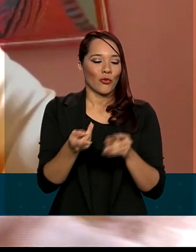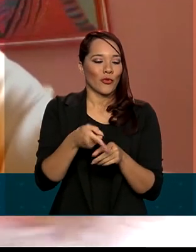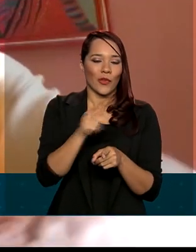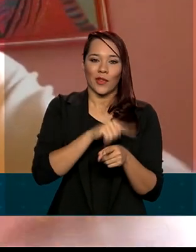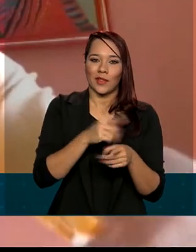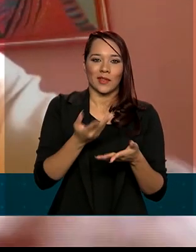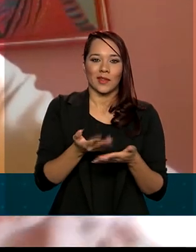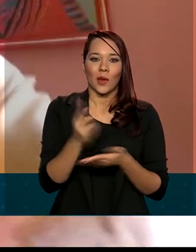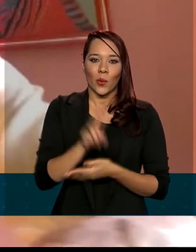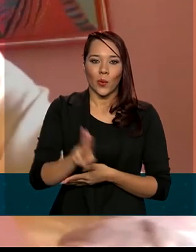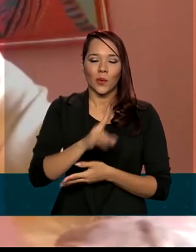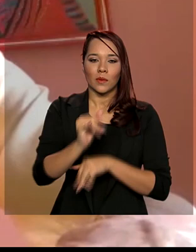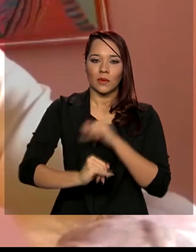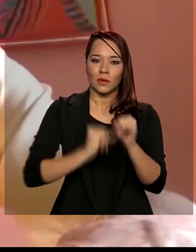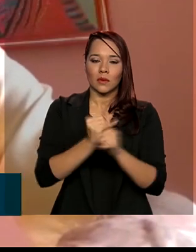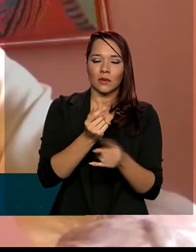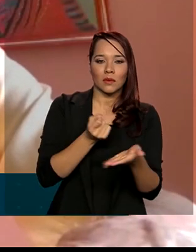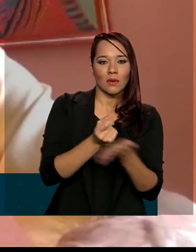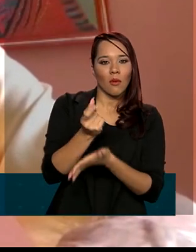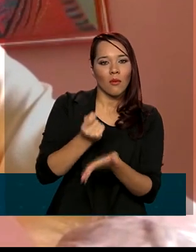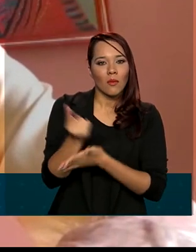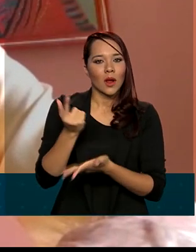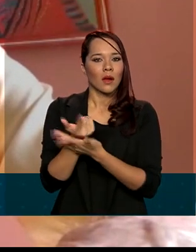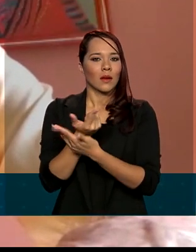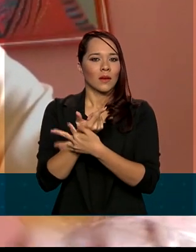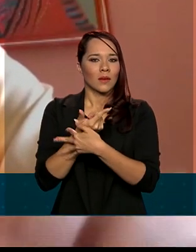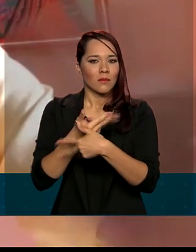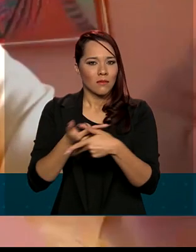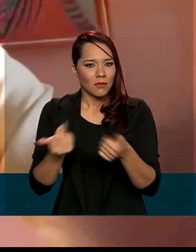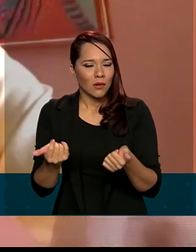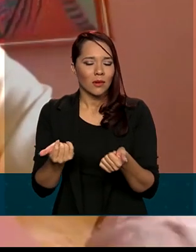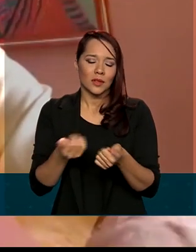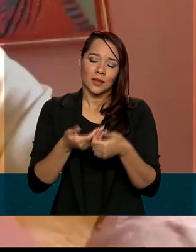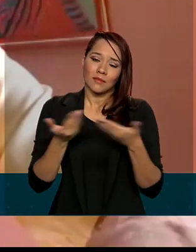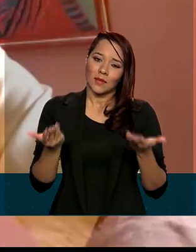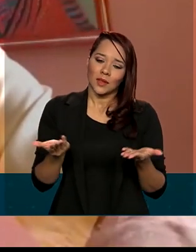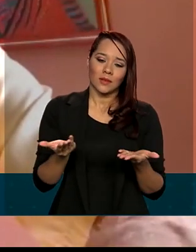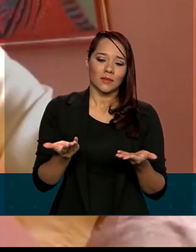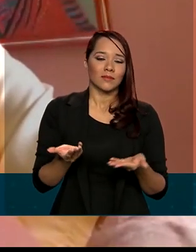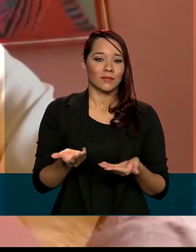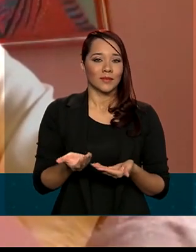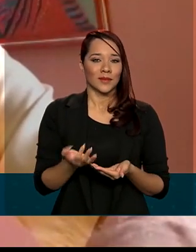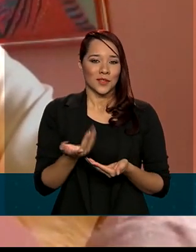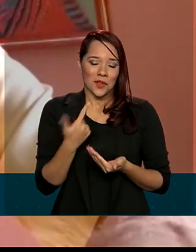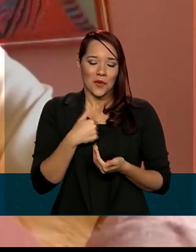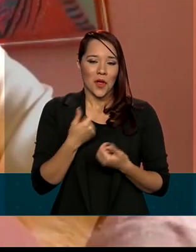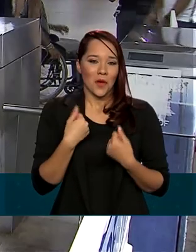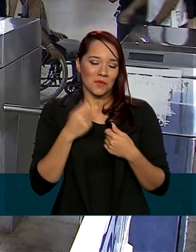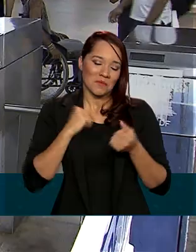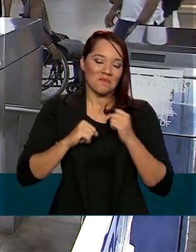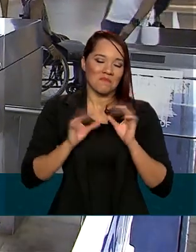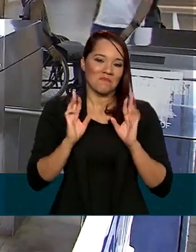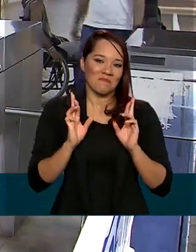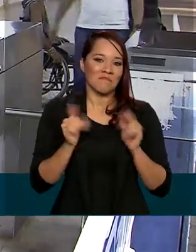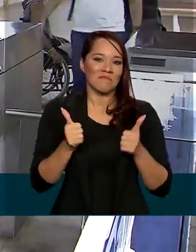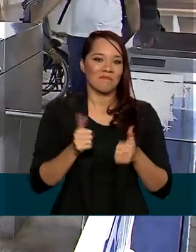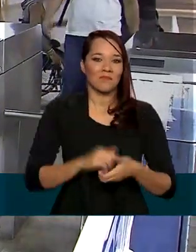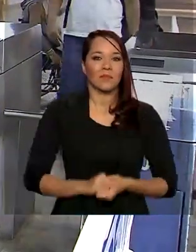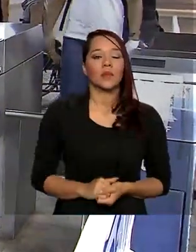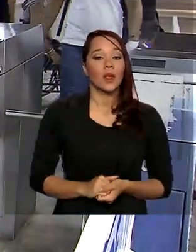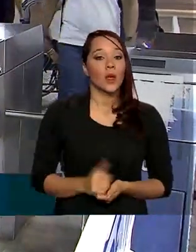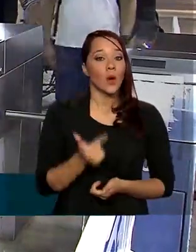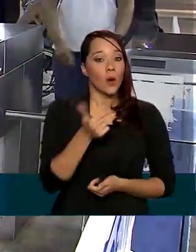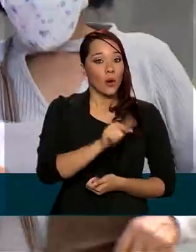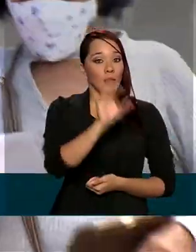internet para compras, né? E é o que atendeu a minha expectativa. Outro índice